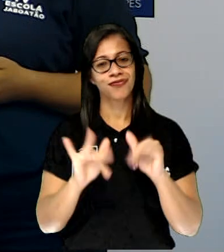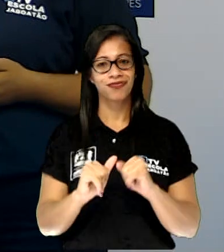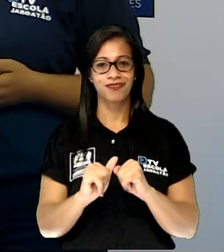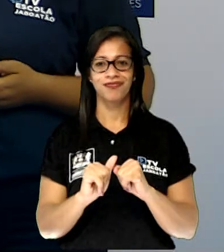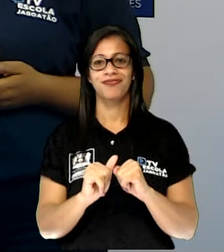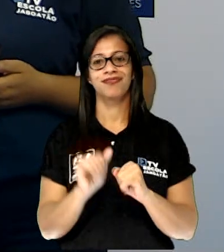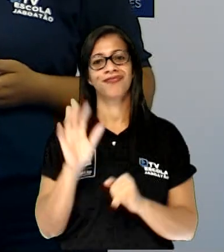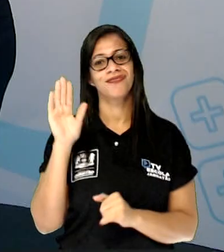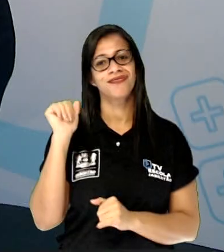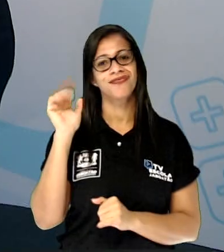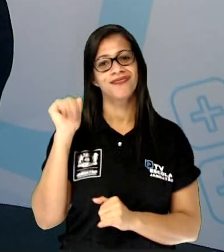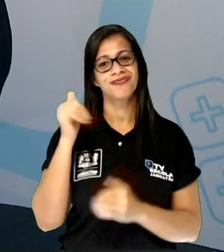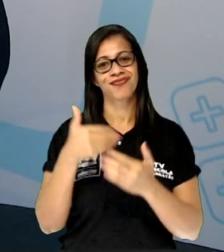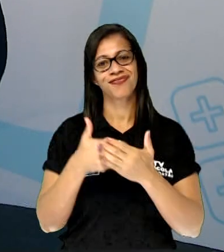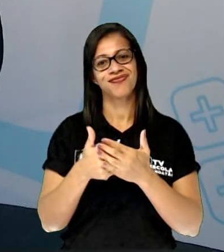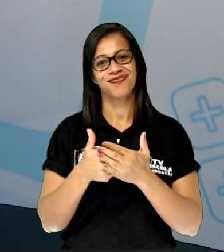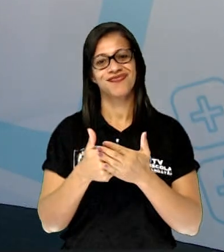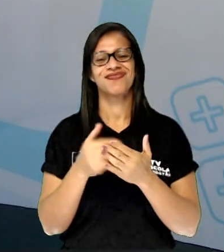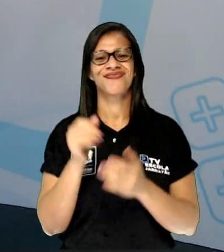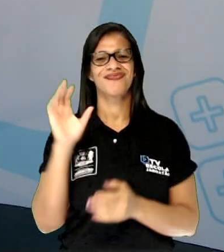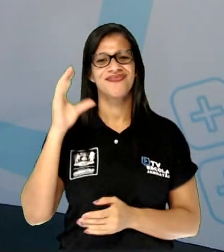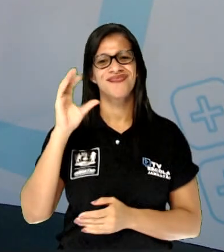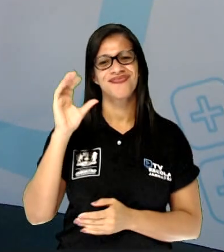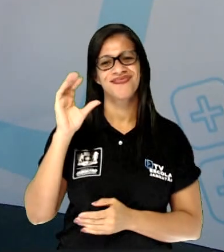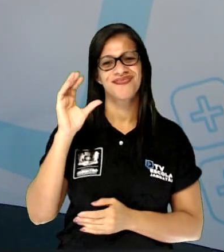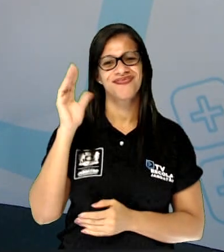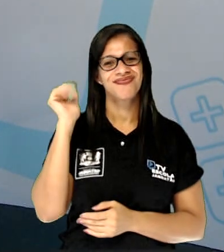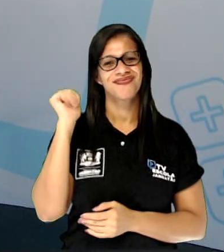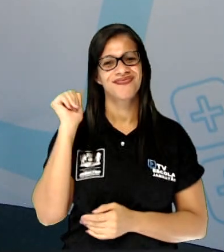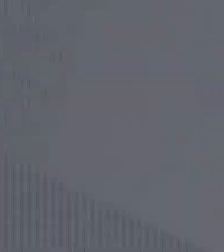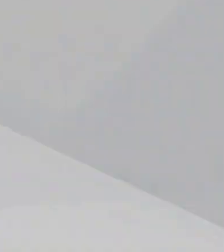até a próxima aula de Ciências. Tchau, tchau!